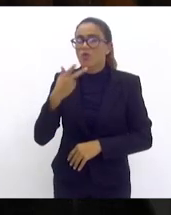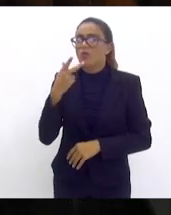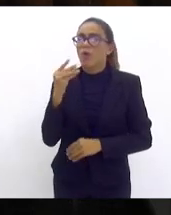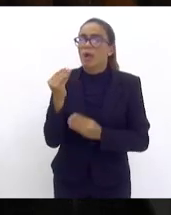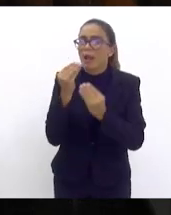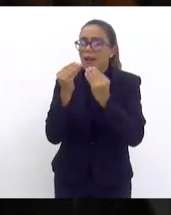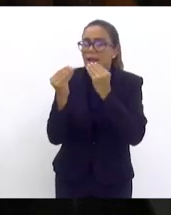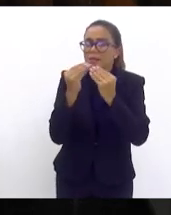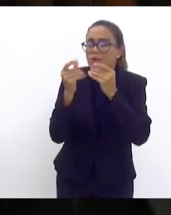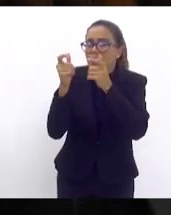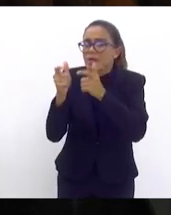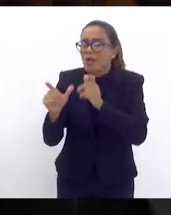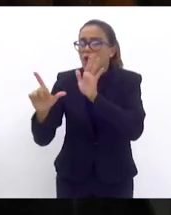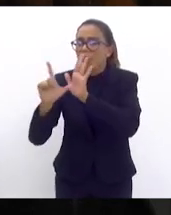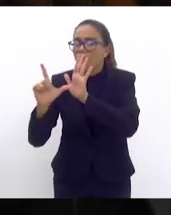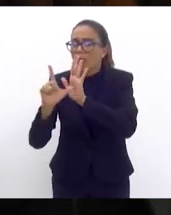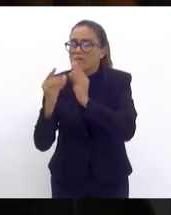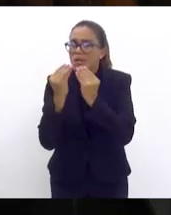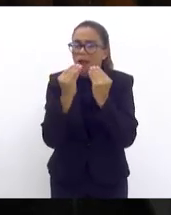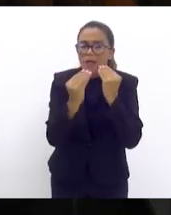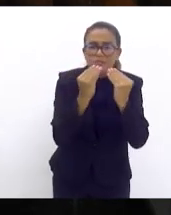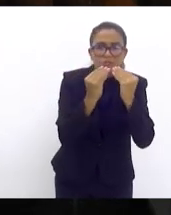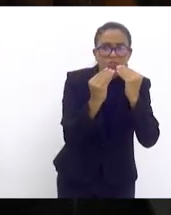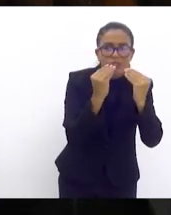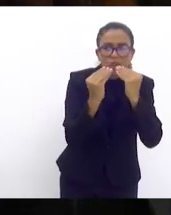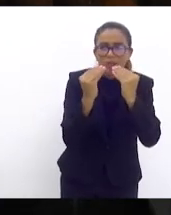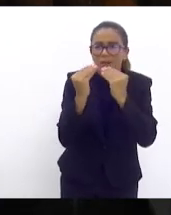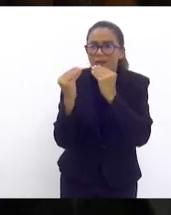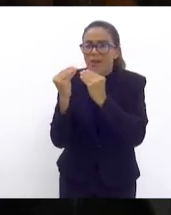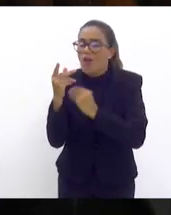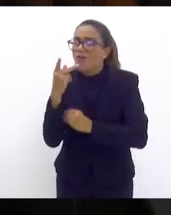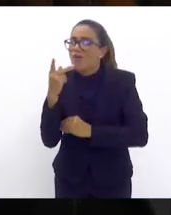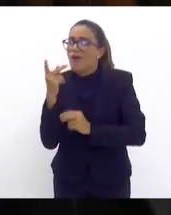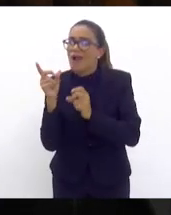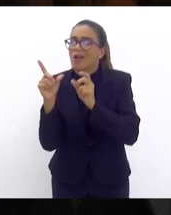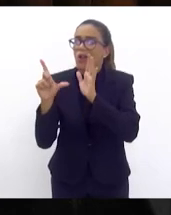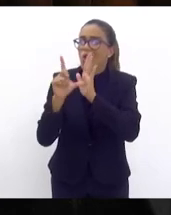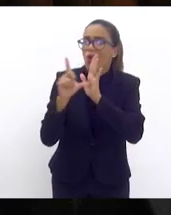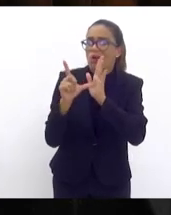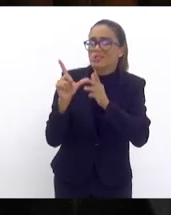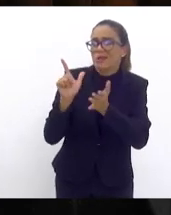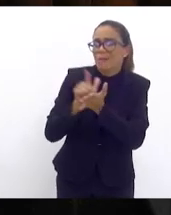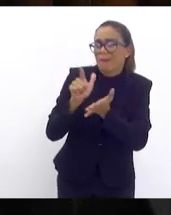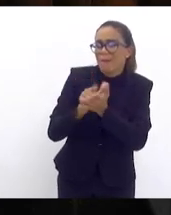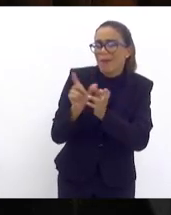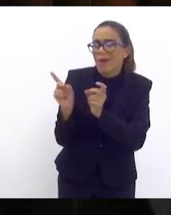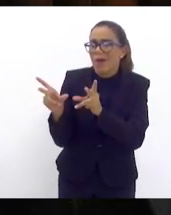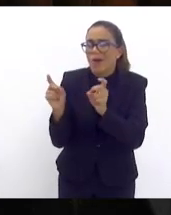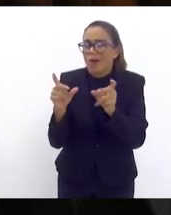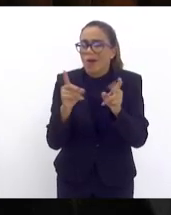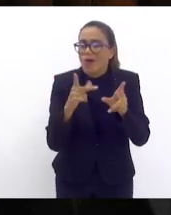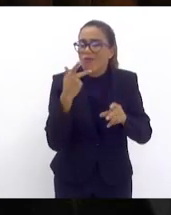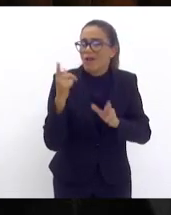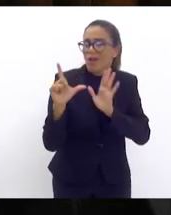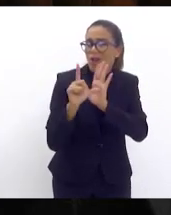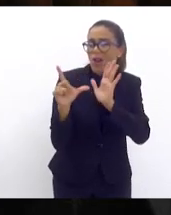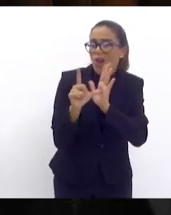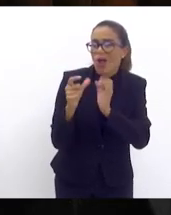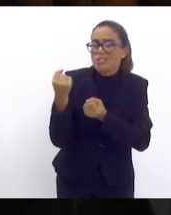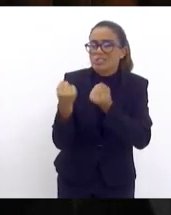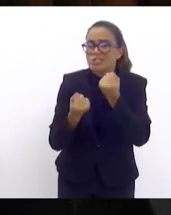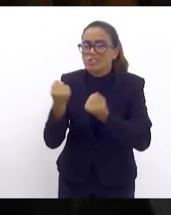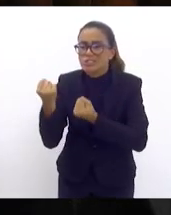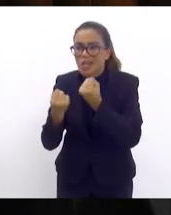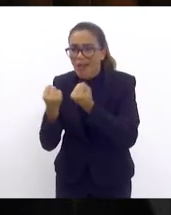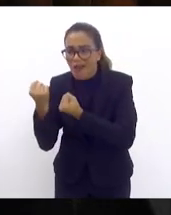estou aqui falando de restaurantes estou aqui falando de papelaria estou aqui falando de lojas de autopeças estou aqui falando